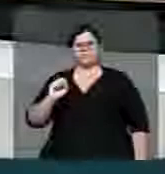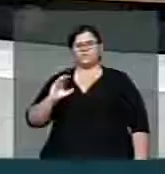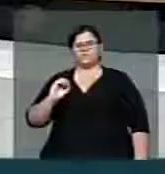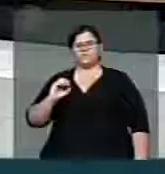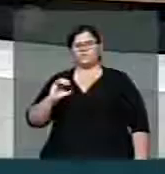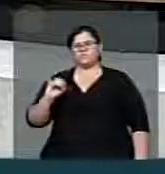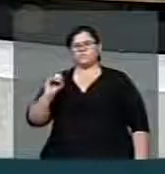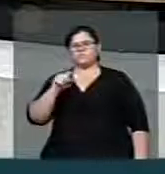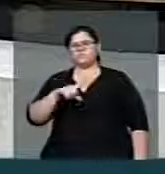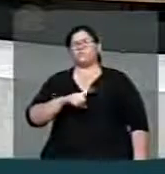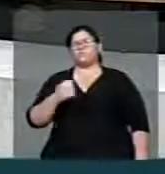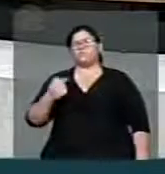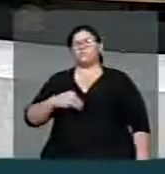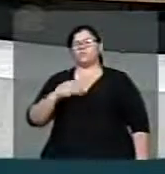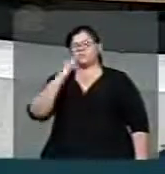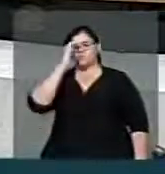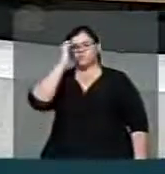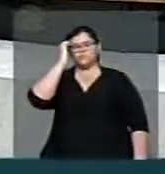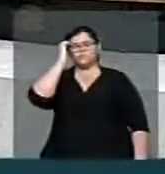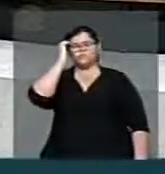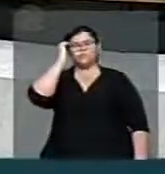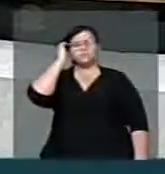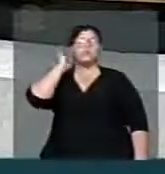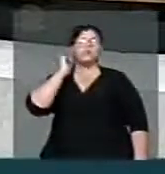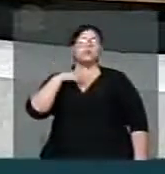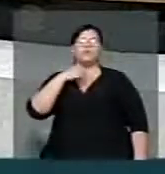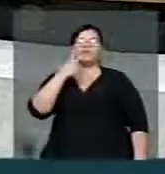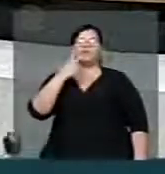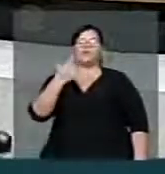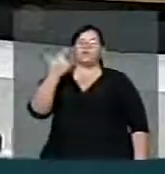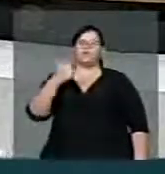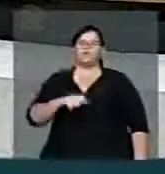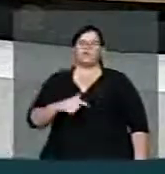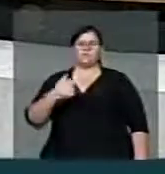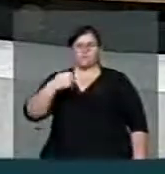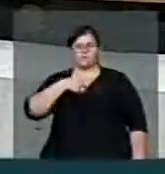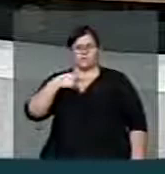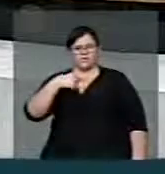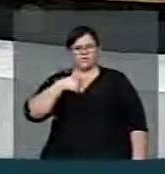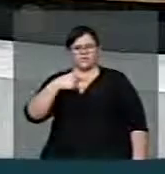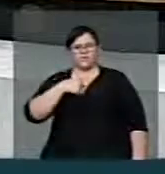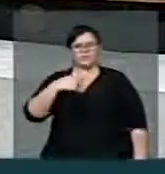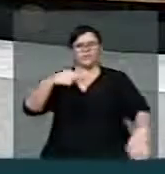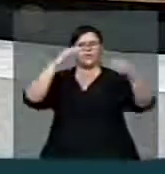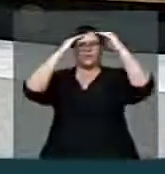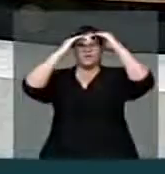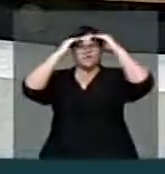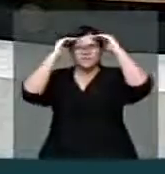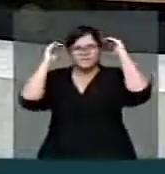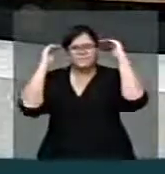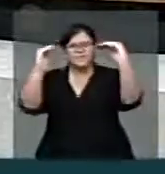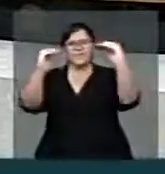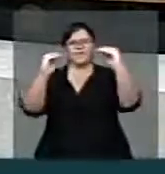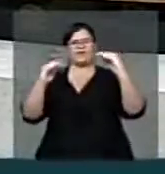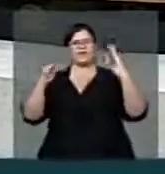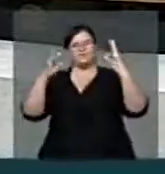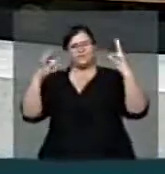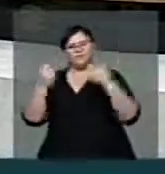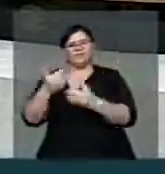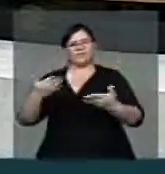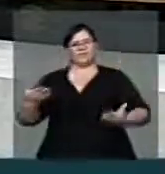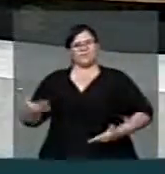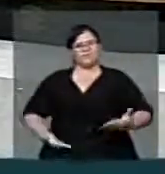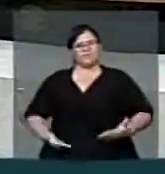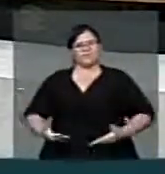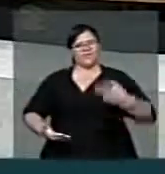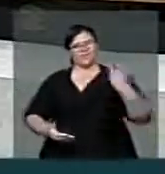Um minuto. Eu vou dizer, eu respeito aqui todos os funcionários dessa casa,